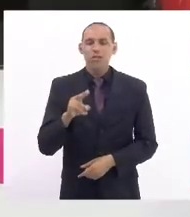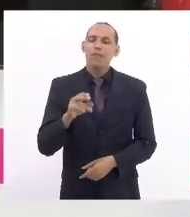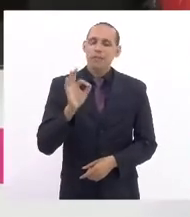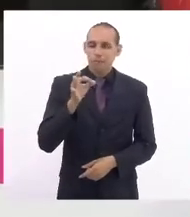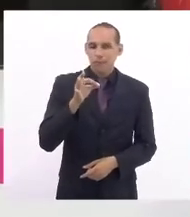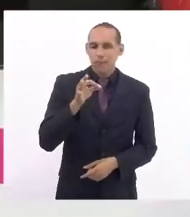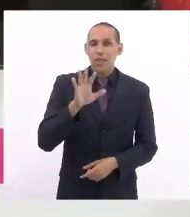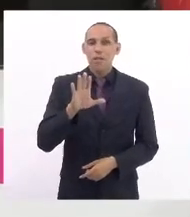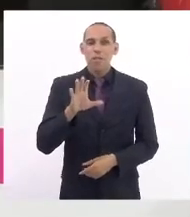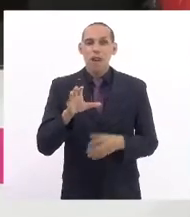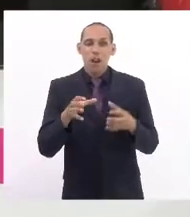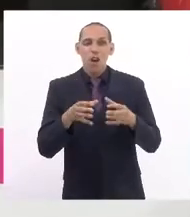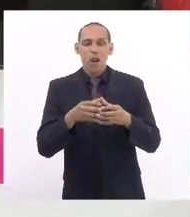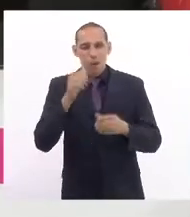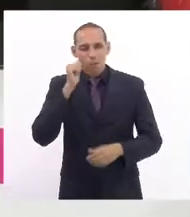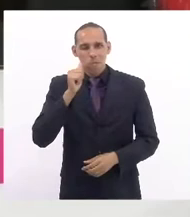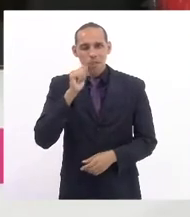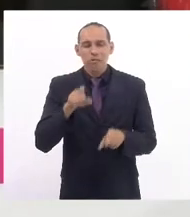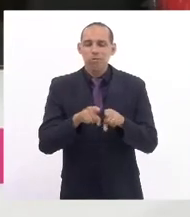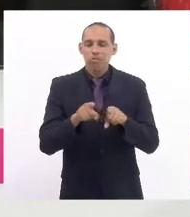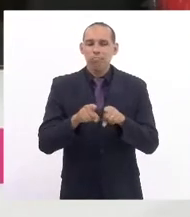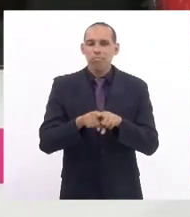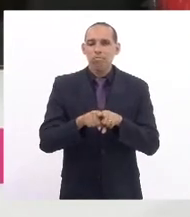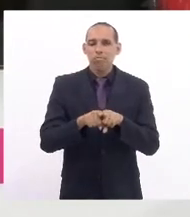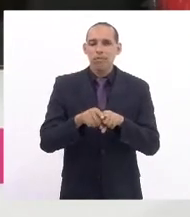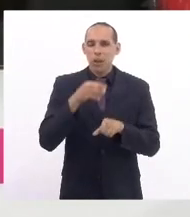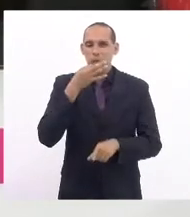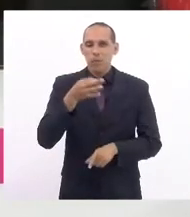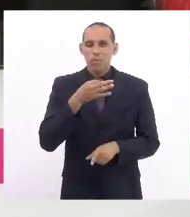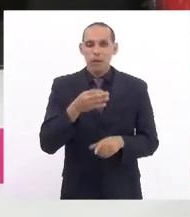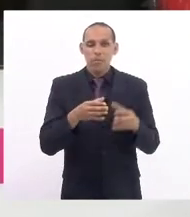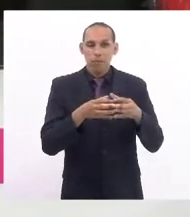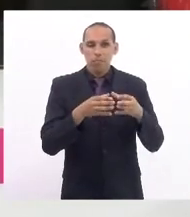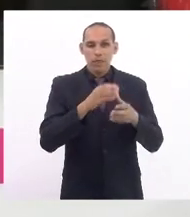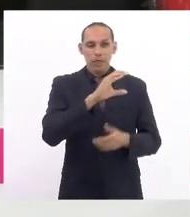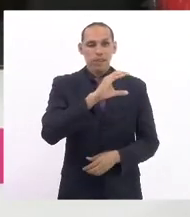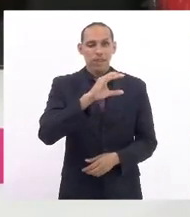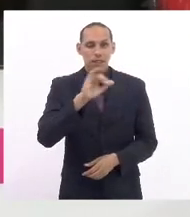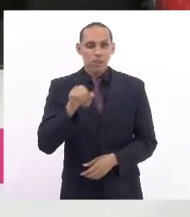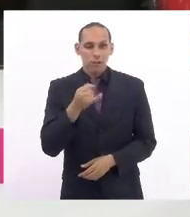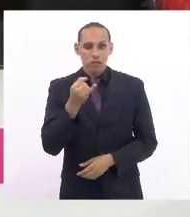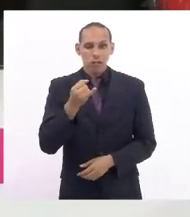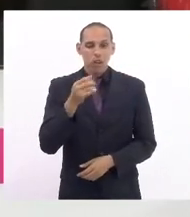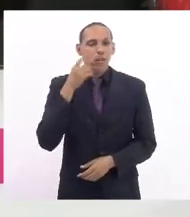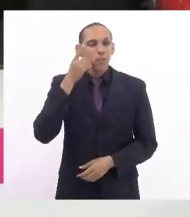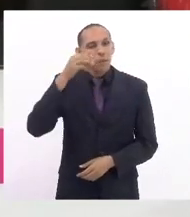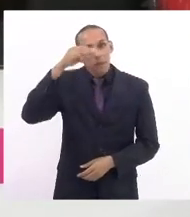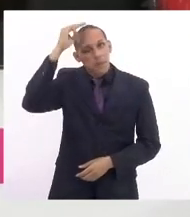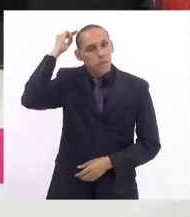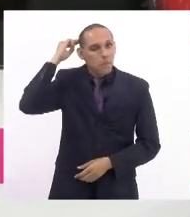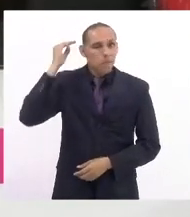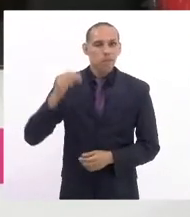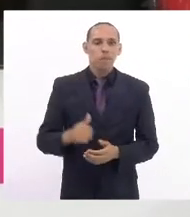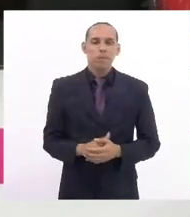a comissão de mulheres também para dar o parecer. Pela comissão de construção e justiça deputado Márcio Pacheco